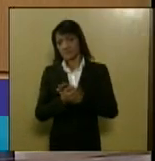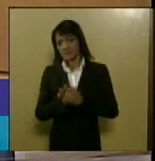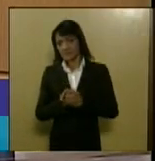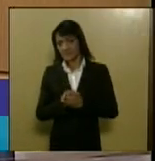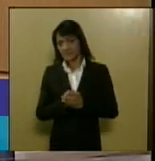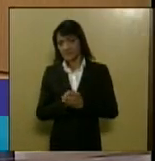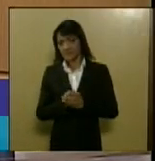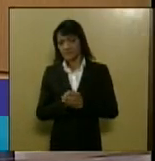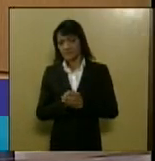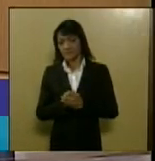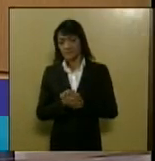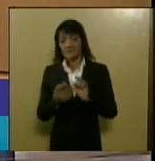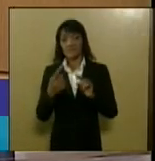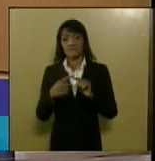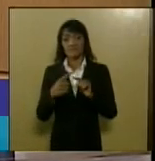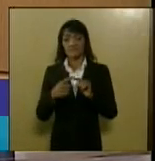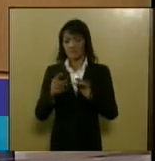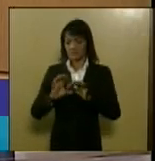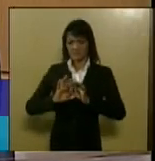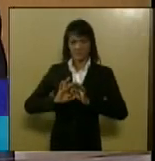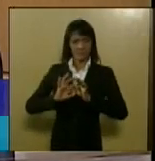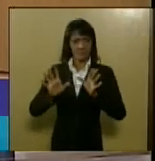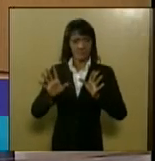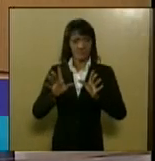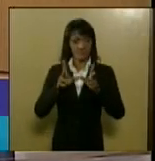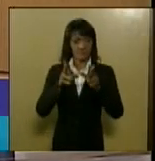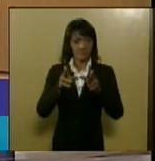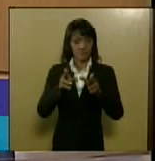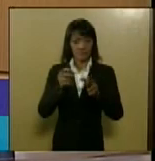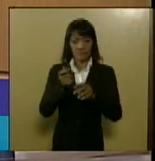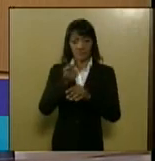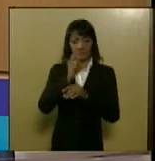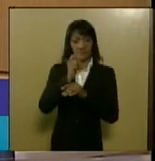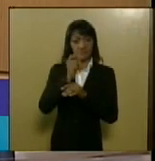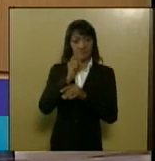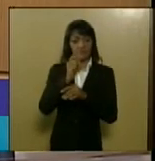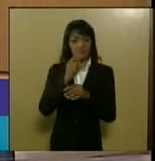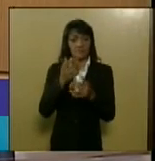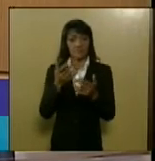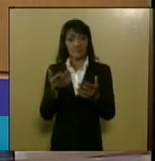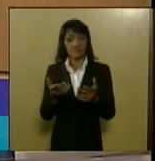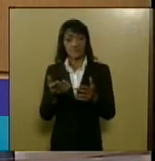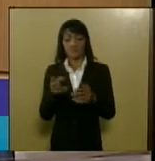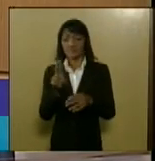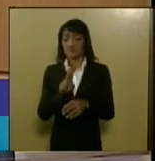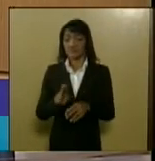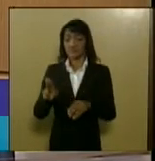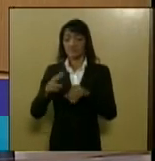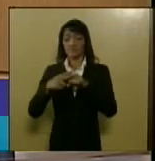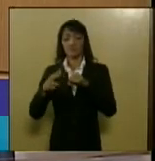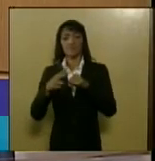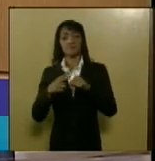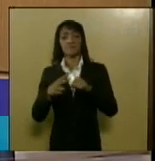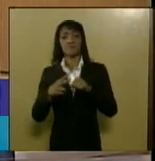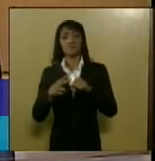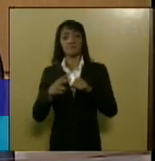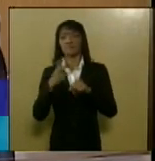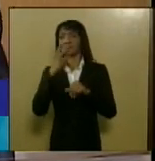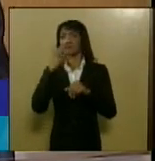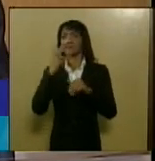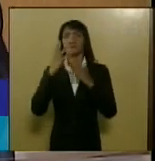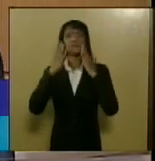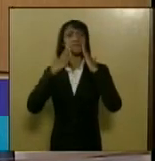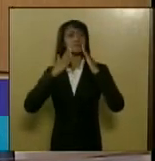porque é uma droga lícita e se acostumaram com os do cigarro até entre seus entes queridos como se fosse algo